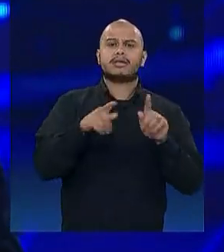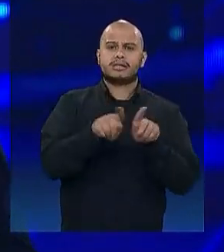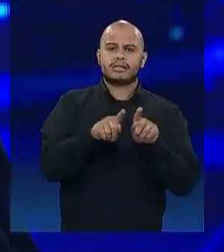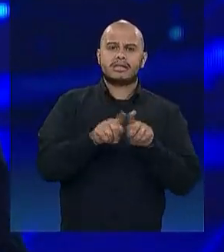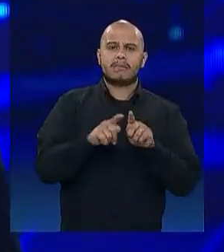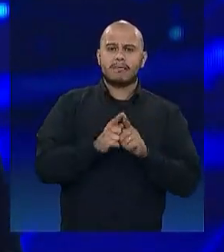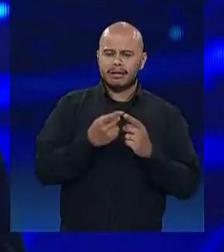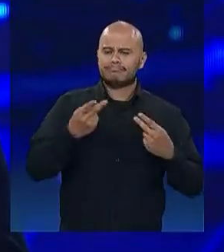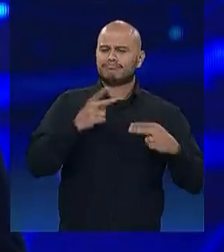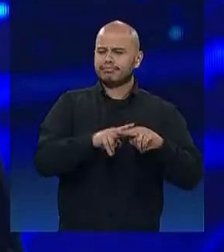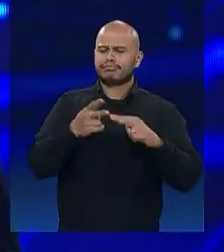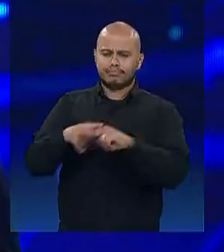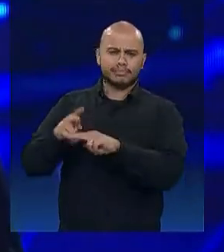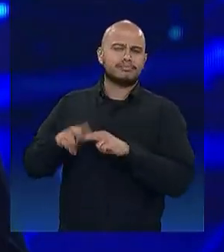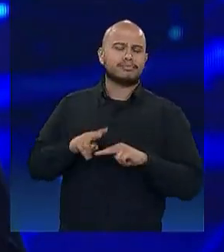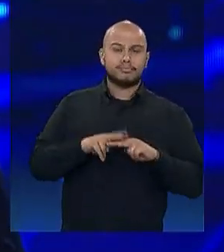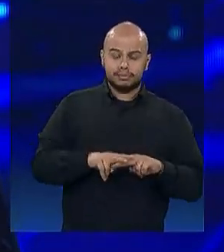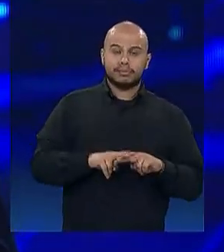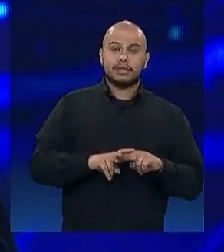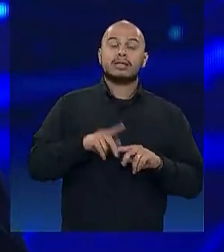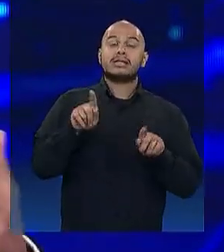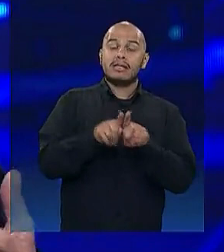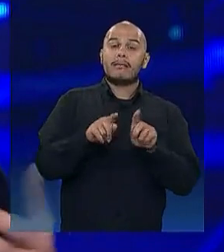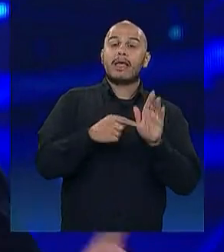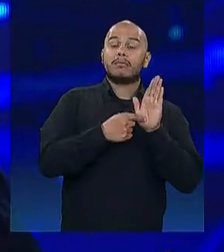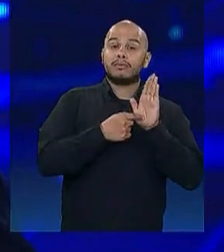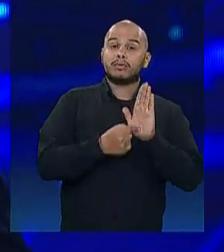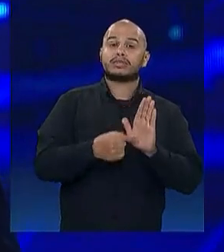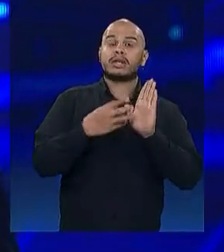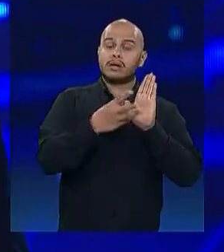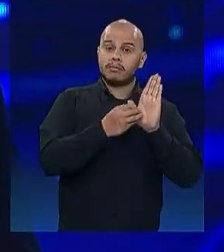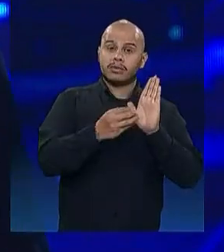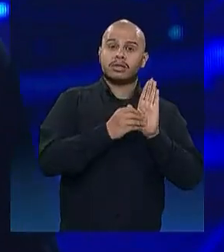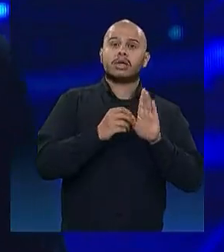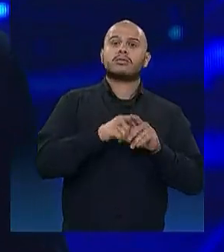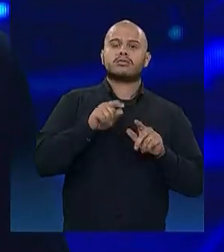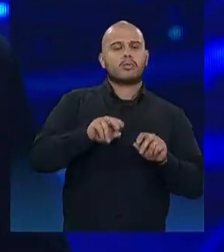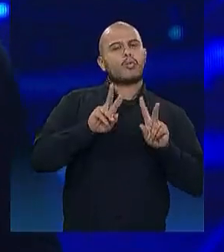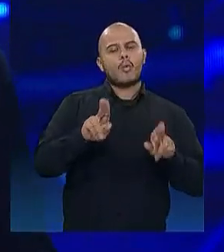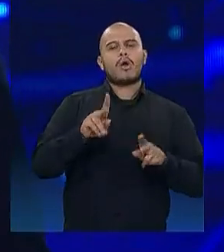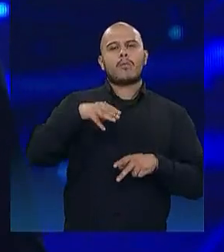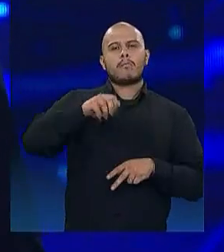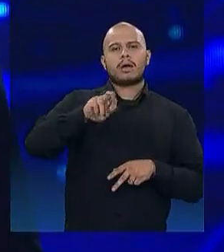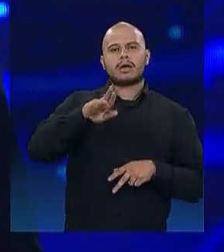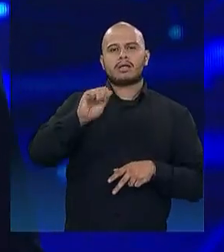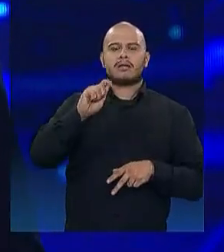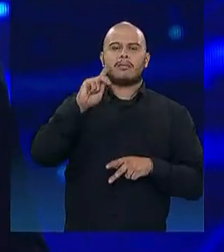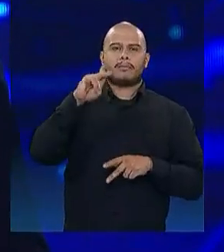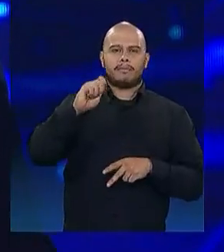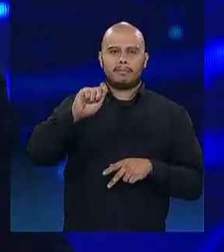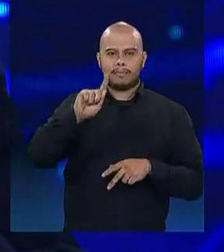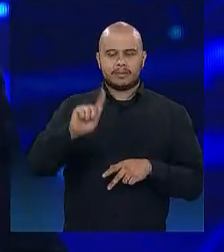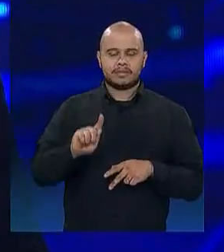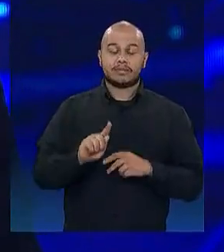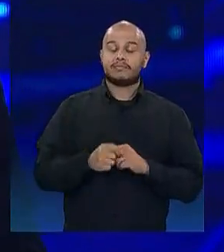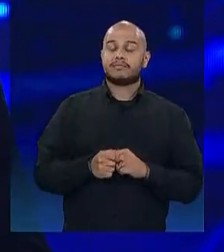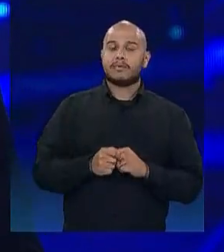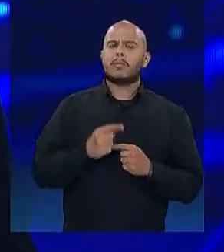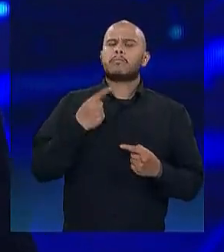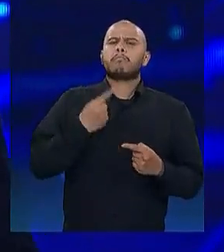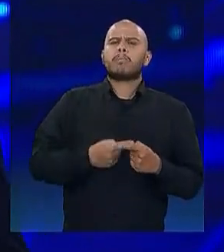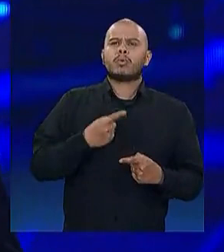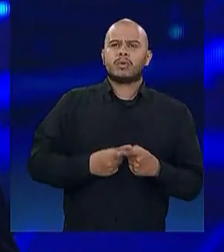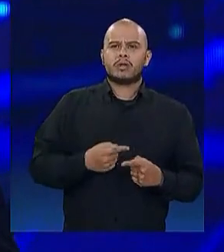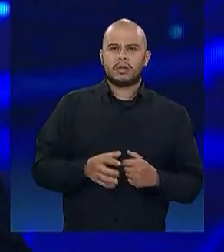aproveitar excelentes exemplos, como é o caso da Força da Maria da Paz. Por que isso? Porque se nós